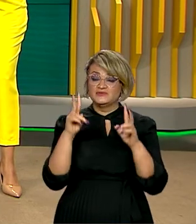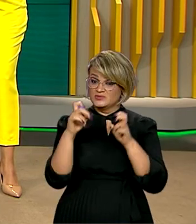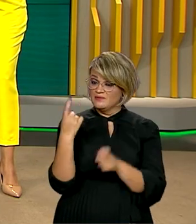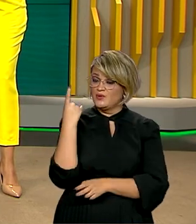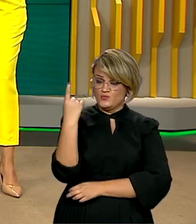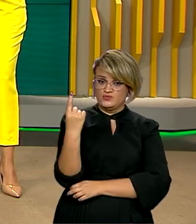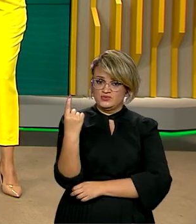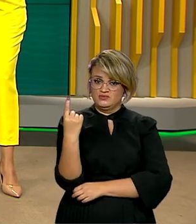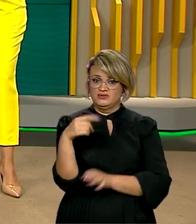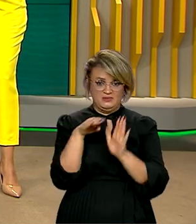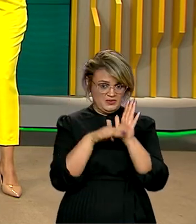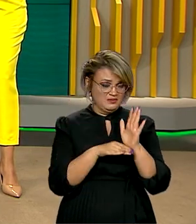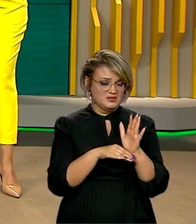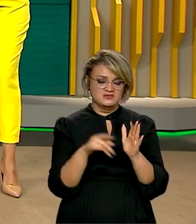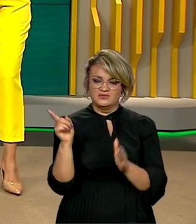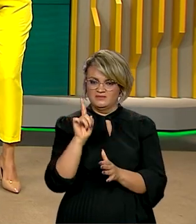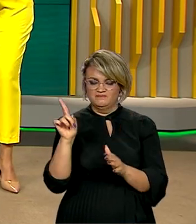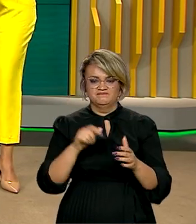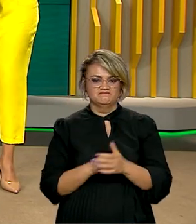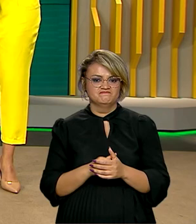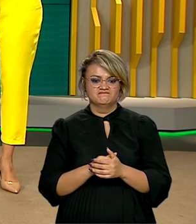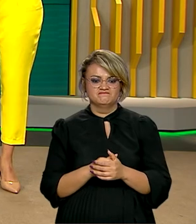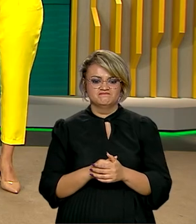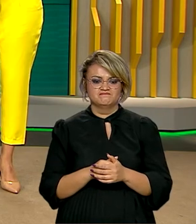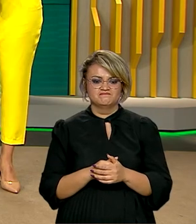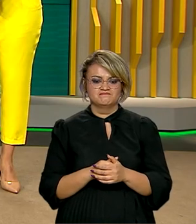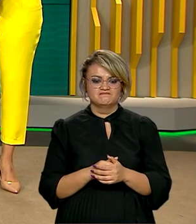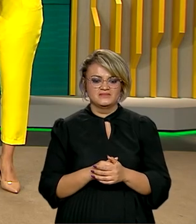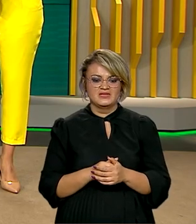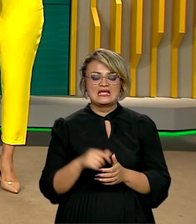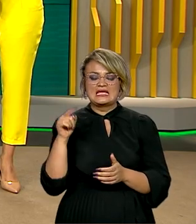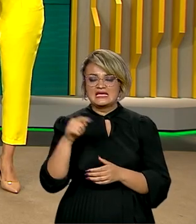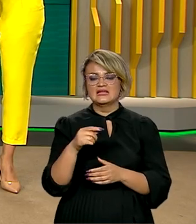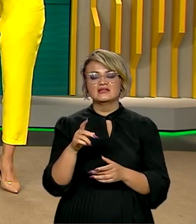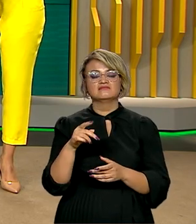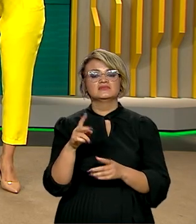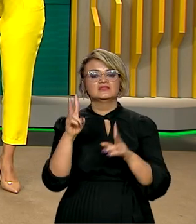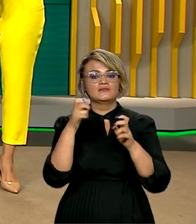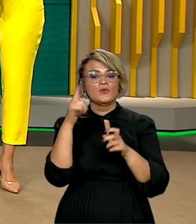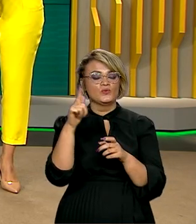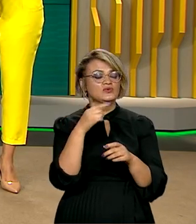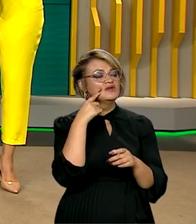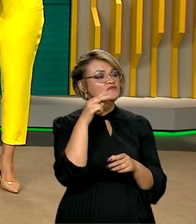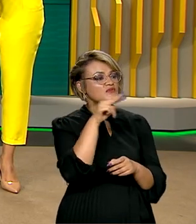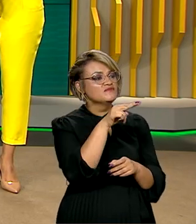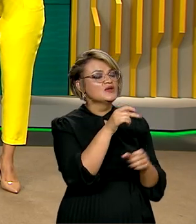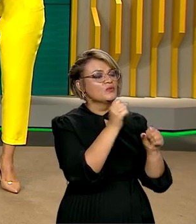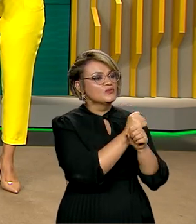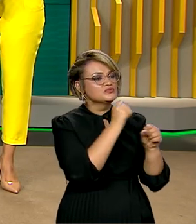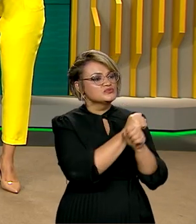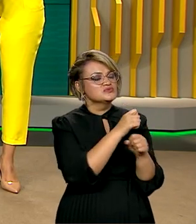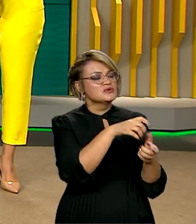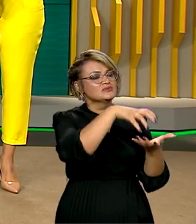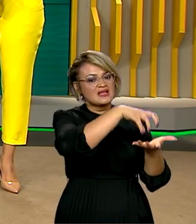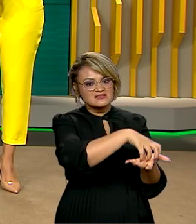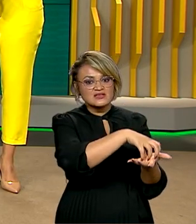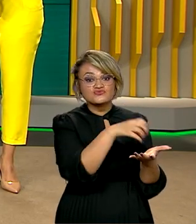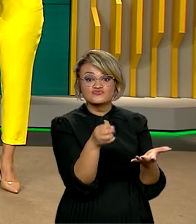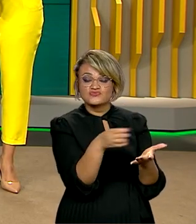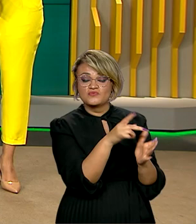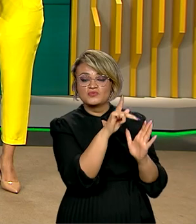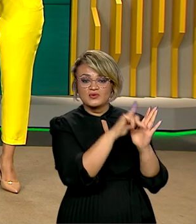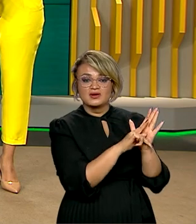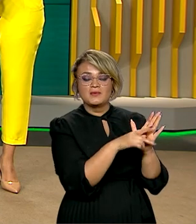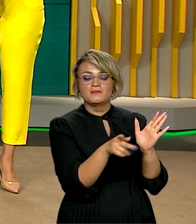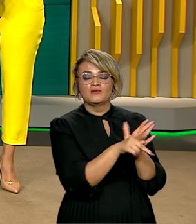desta agenda do presidente na cidade do Rio de Janeiro hoje. Ele também foi conhecer as obras da futura sede do novo programa